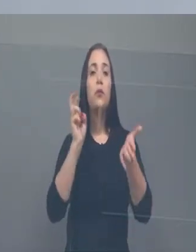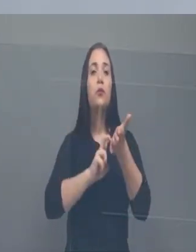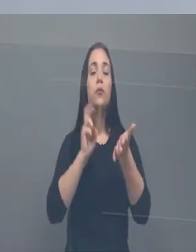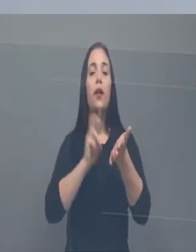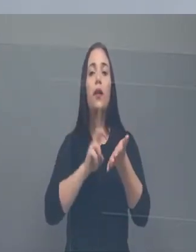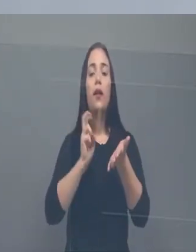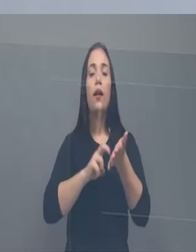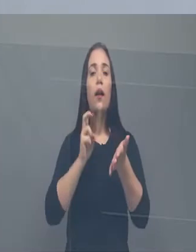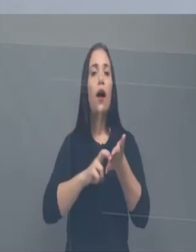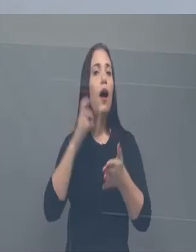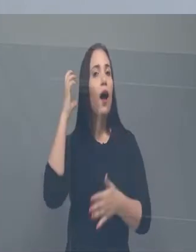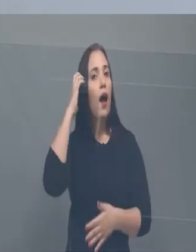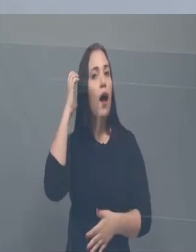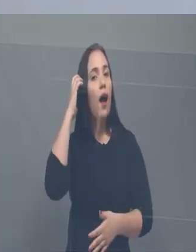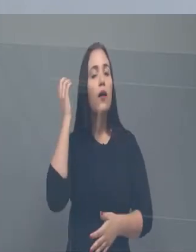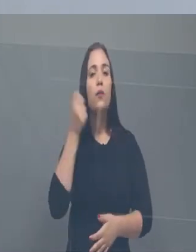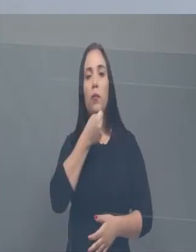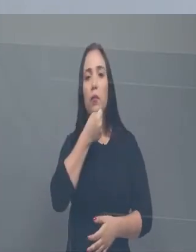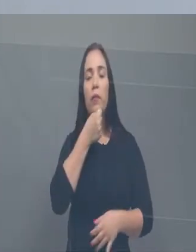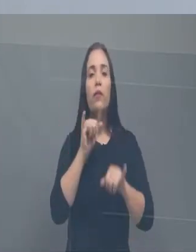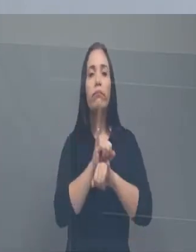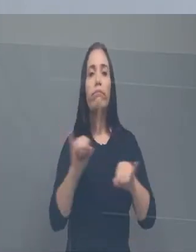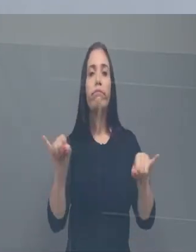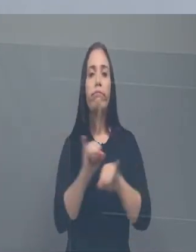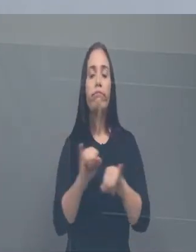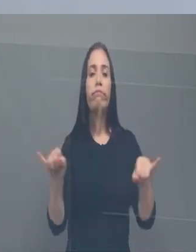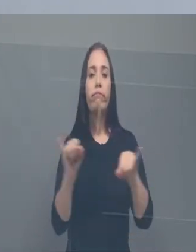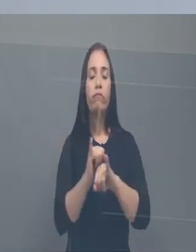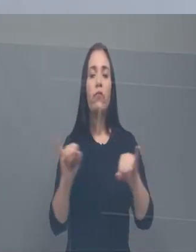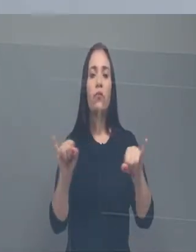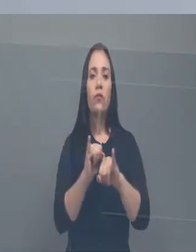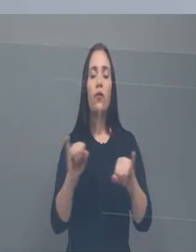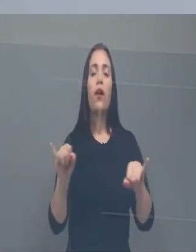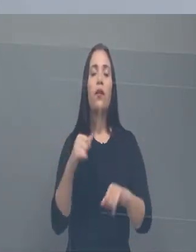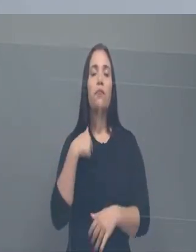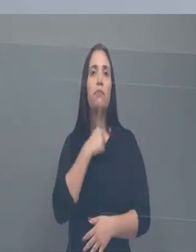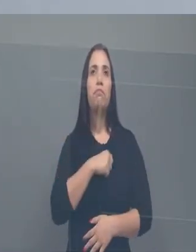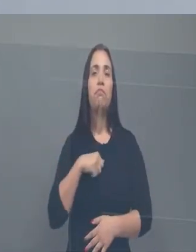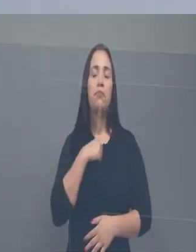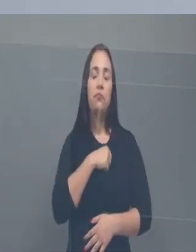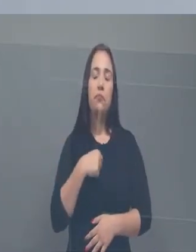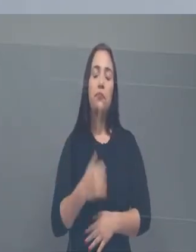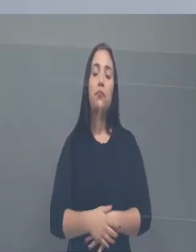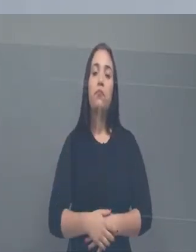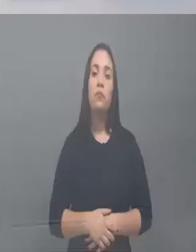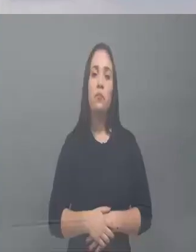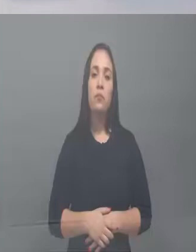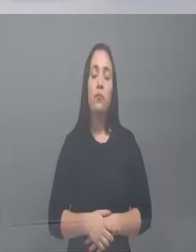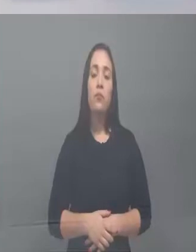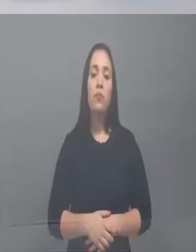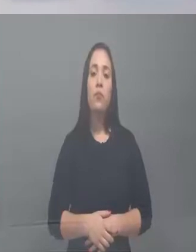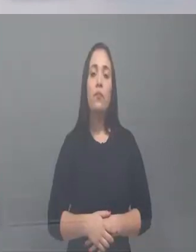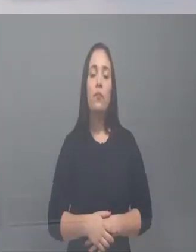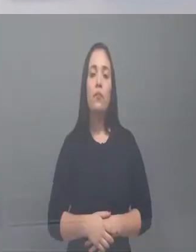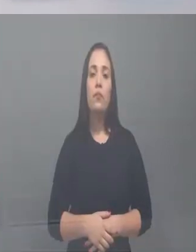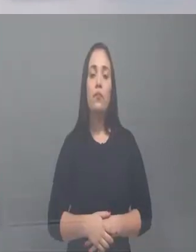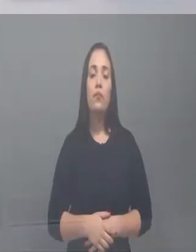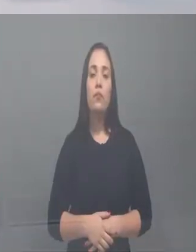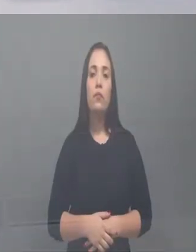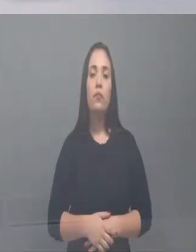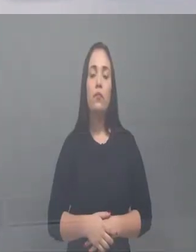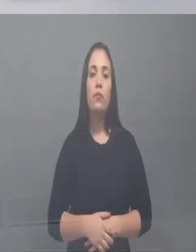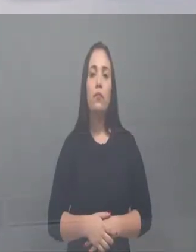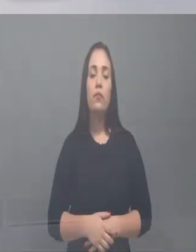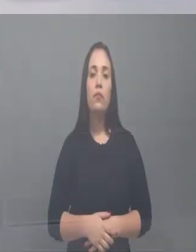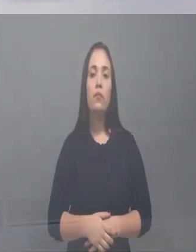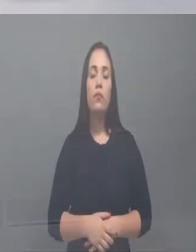em Deus, né, tinha o programa dele espetacular lá da Dom Bosco, mas deu saudade agora. E aí, foi esse momento